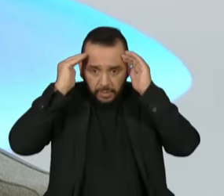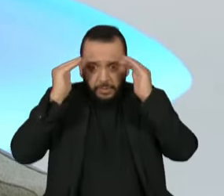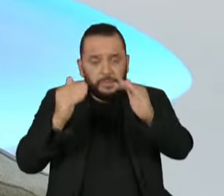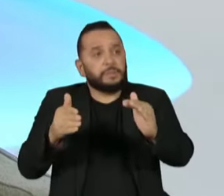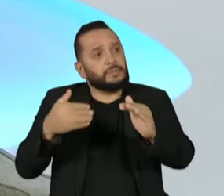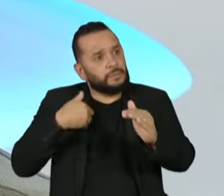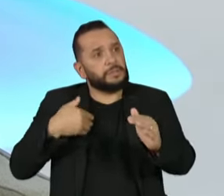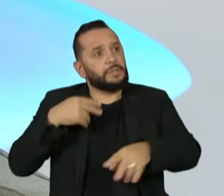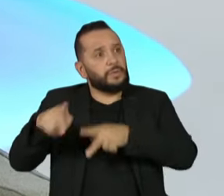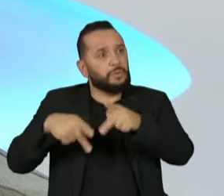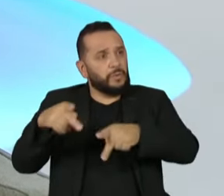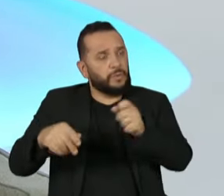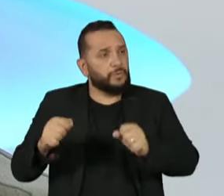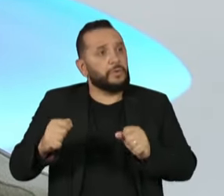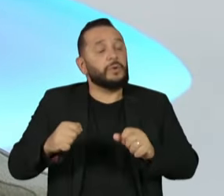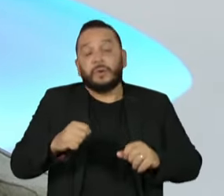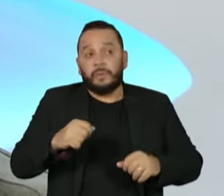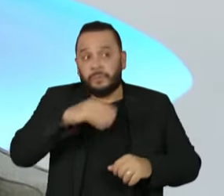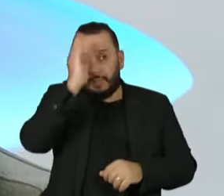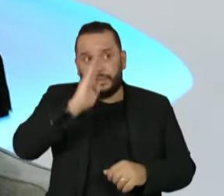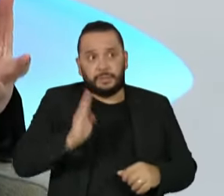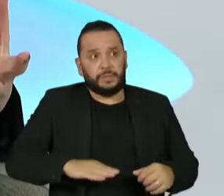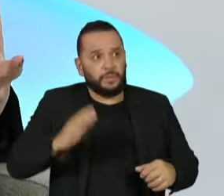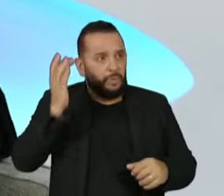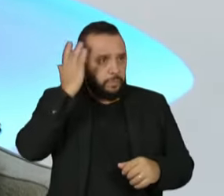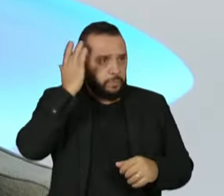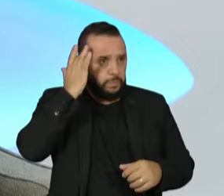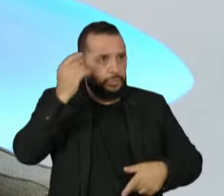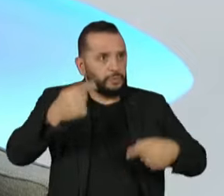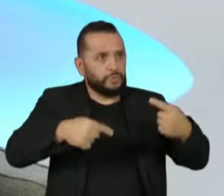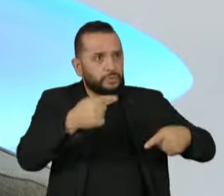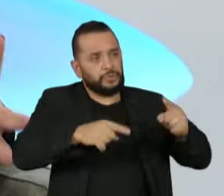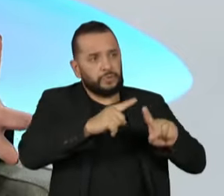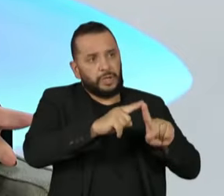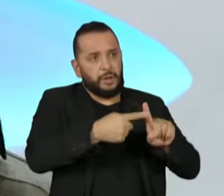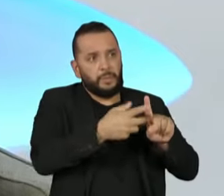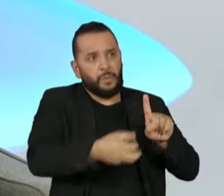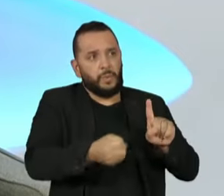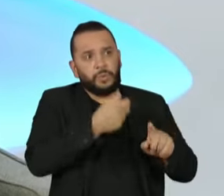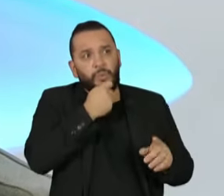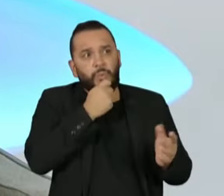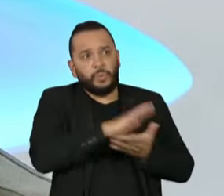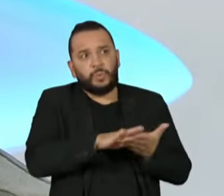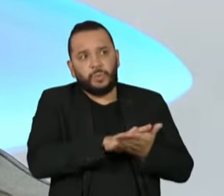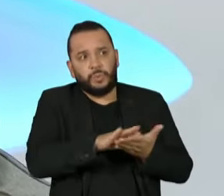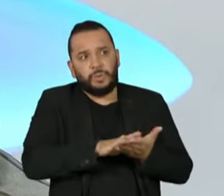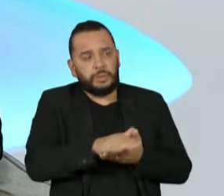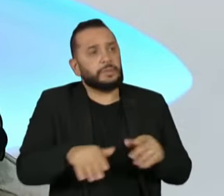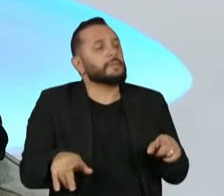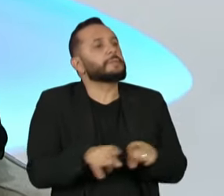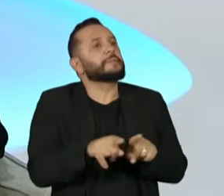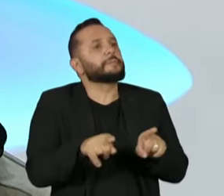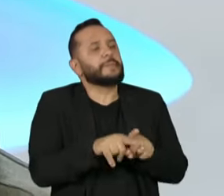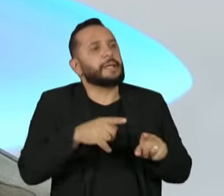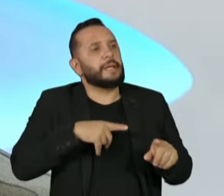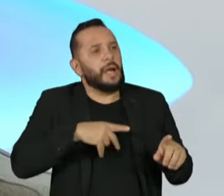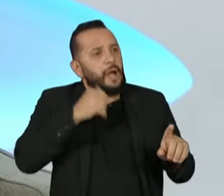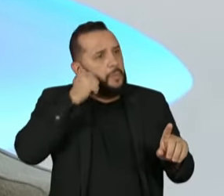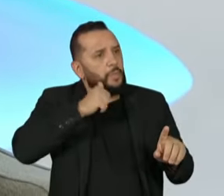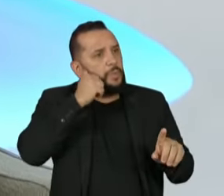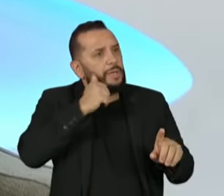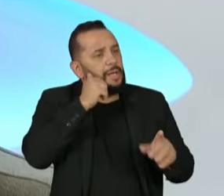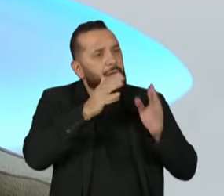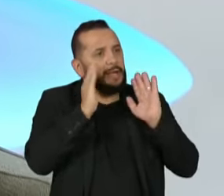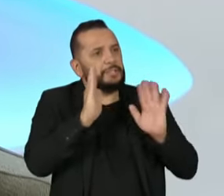Entendo que o Brasil não está maduro para discutir essa questão. Eu só questiono sempre essa coisa de emparedar a mulher em